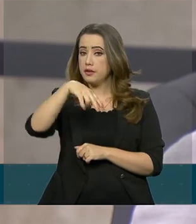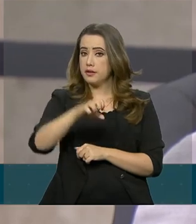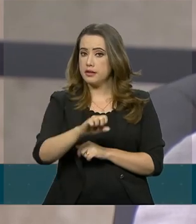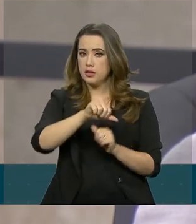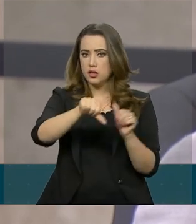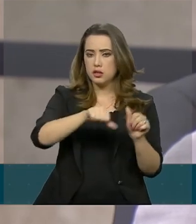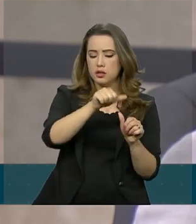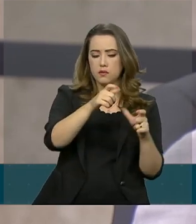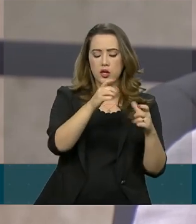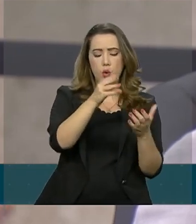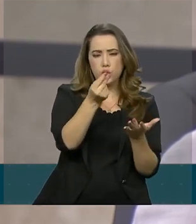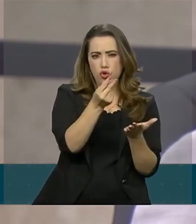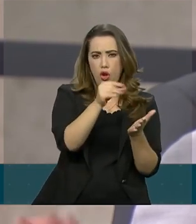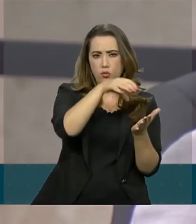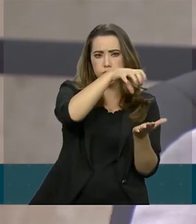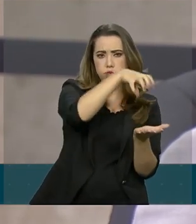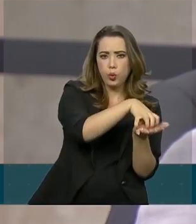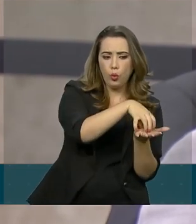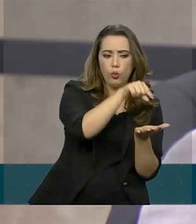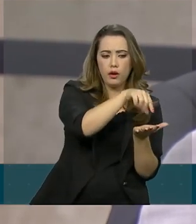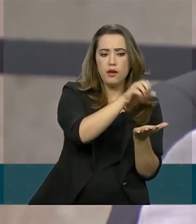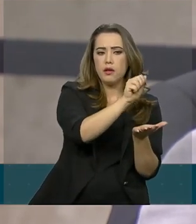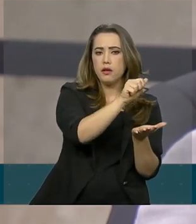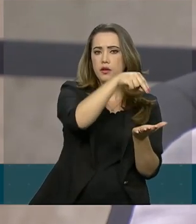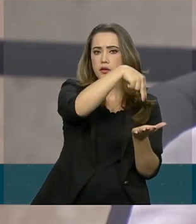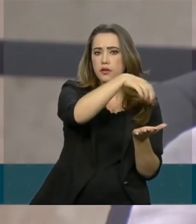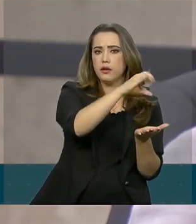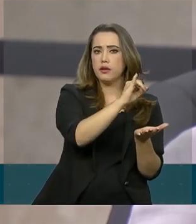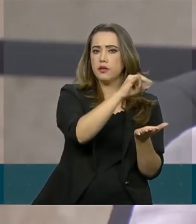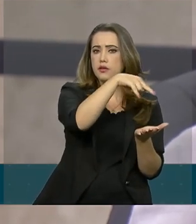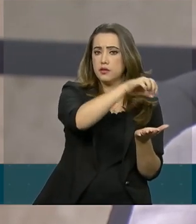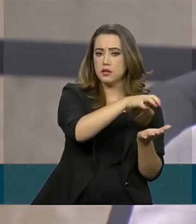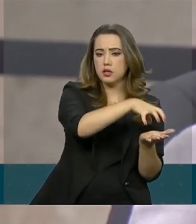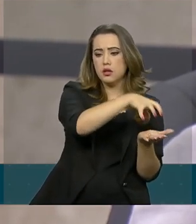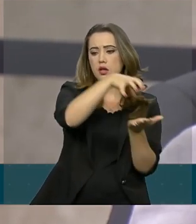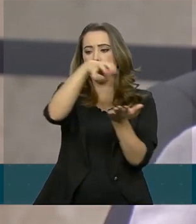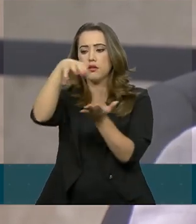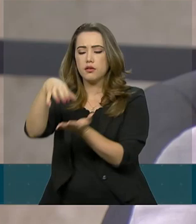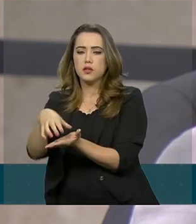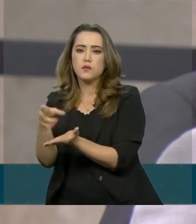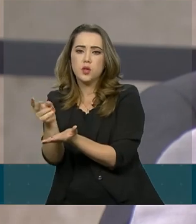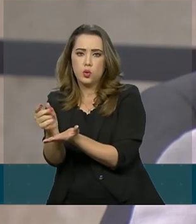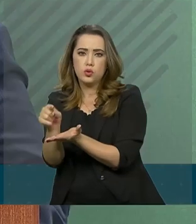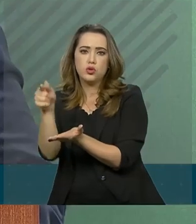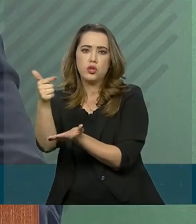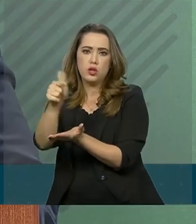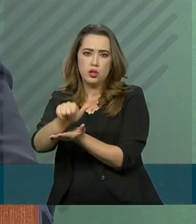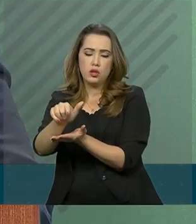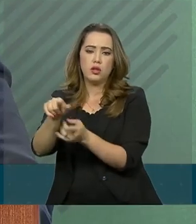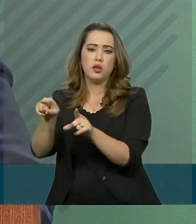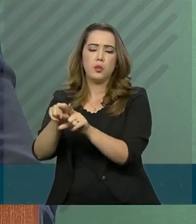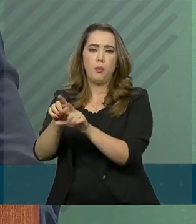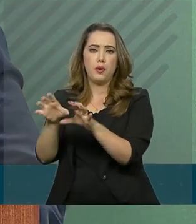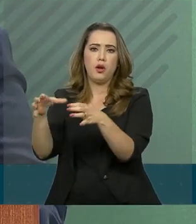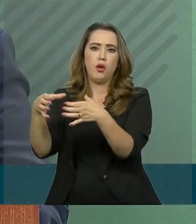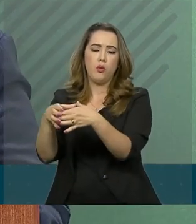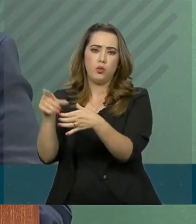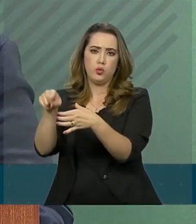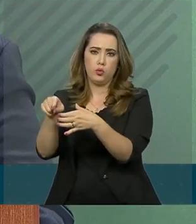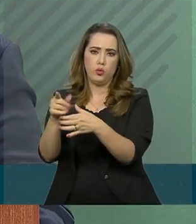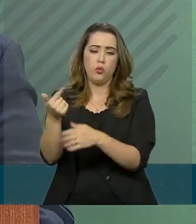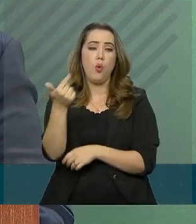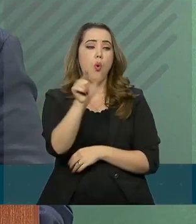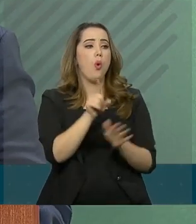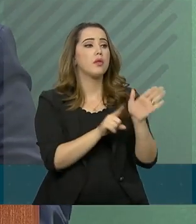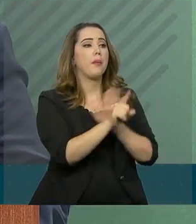Cultura. E por que essa medida? Se o governo confirma e por que dessa medida? Eu tenho uma outra pergunta. Bom, vou